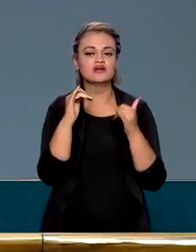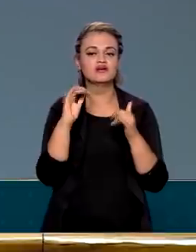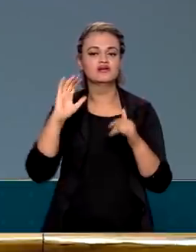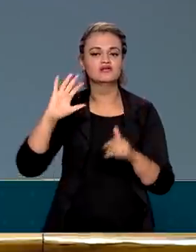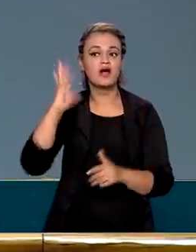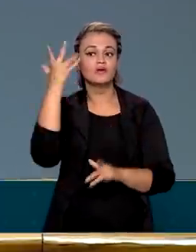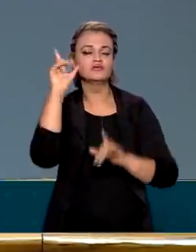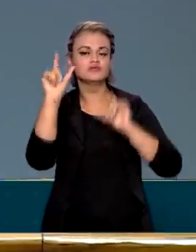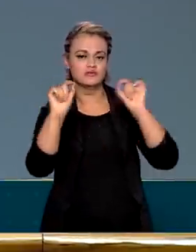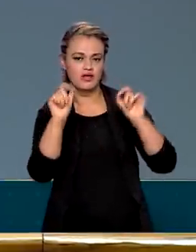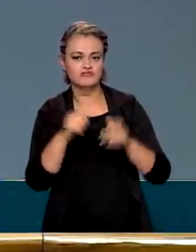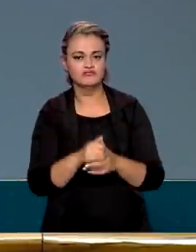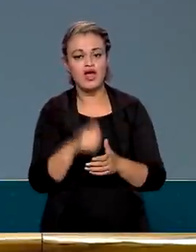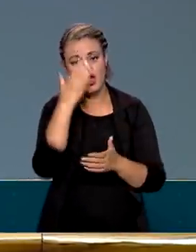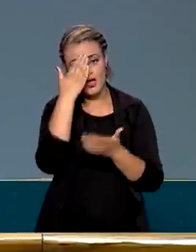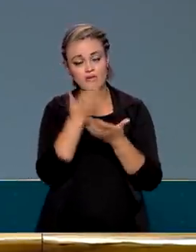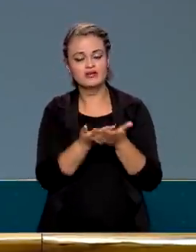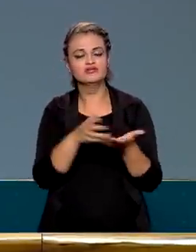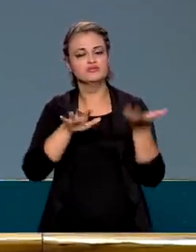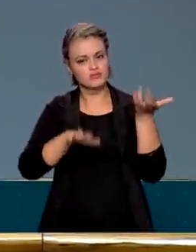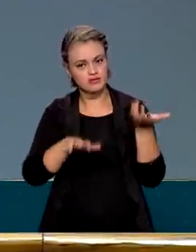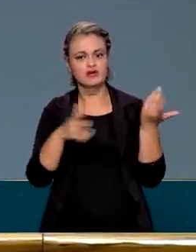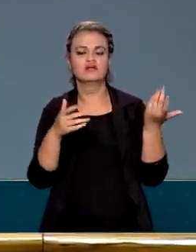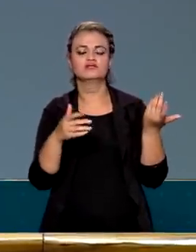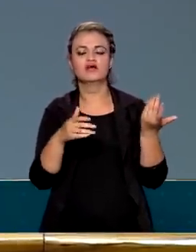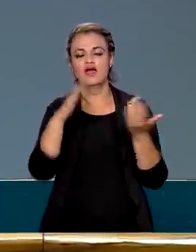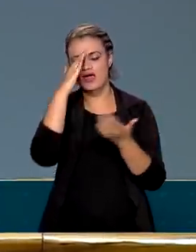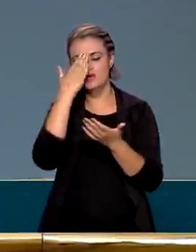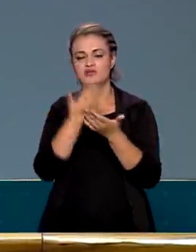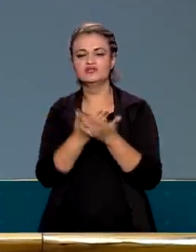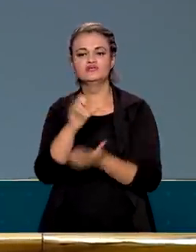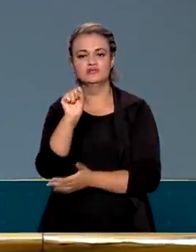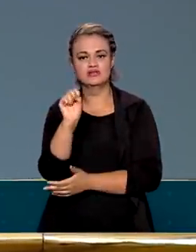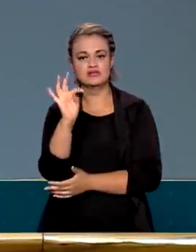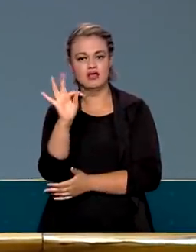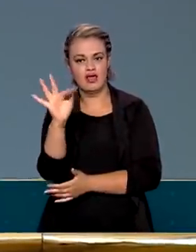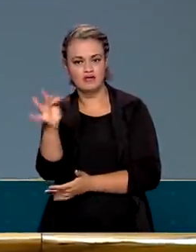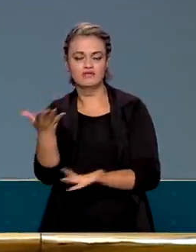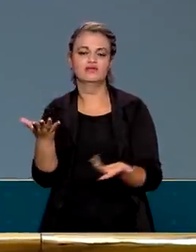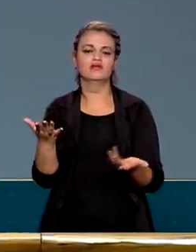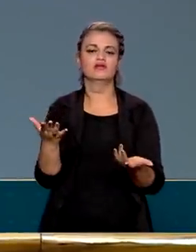Eu acredito no Congresso, o Congresso é reformista, o Supremo tem nos ajudado.